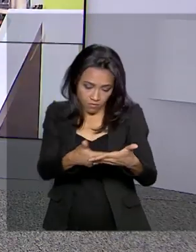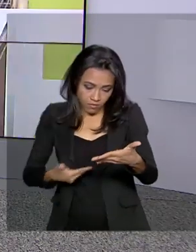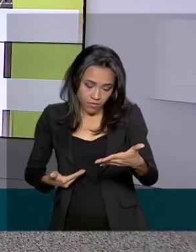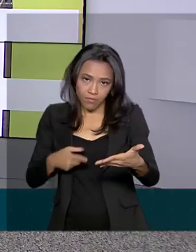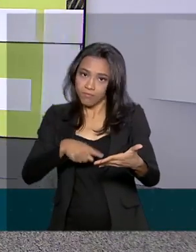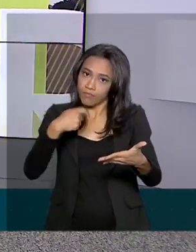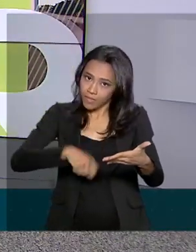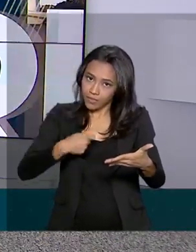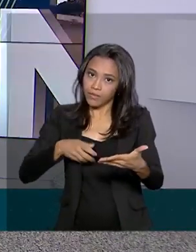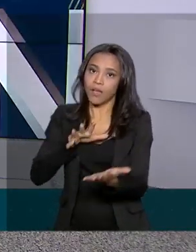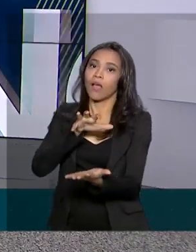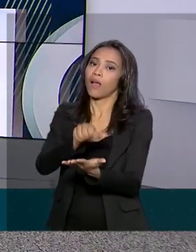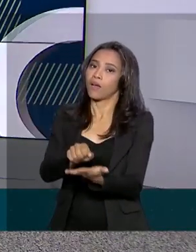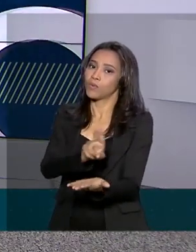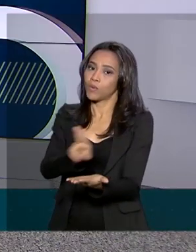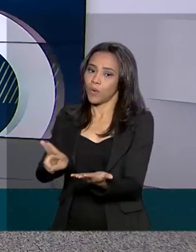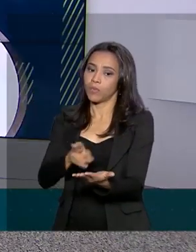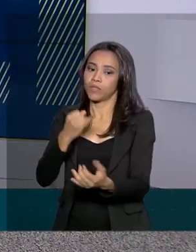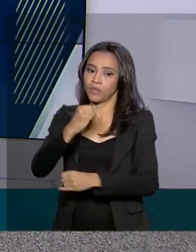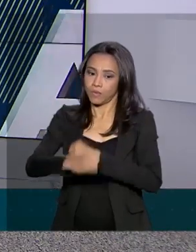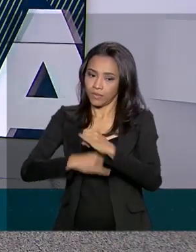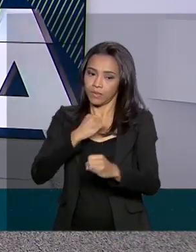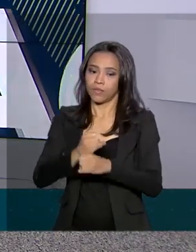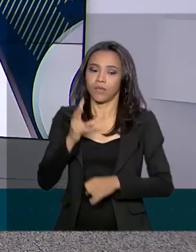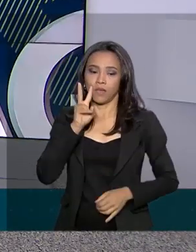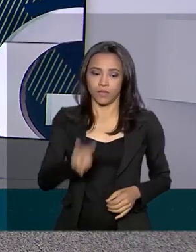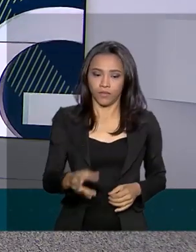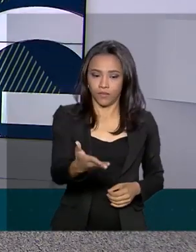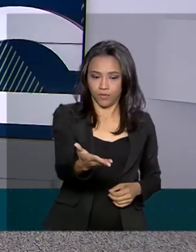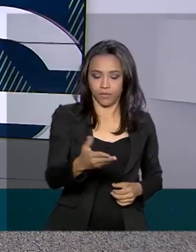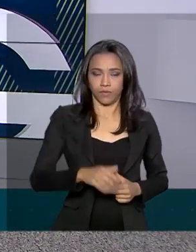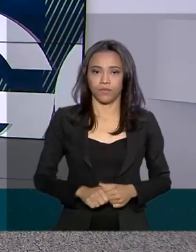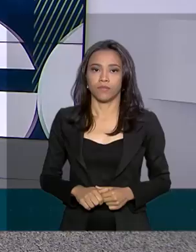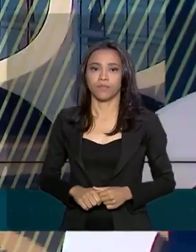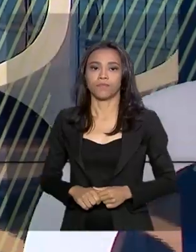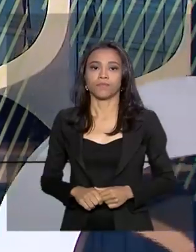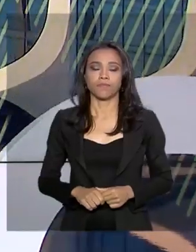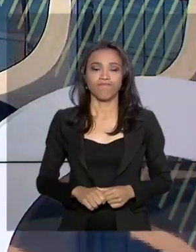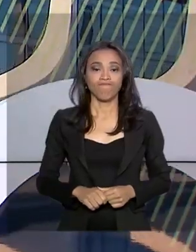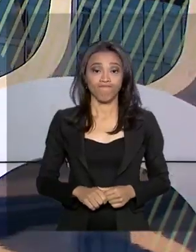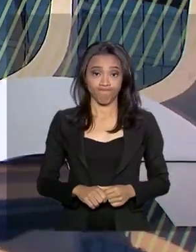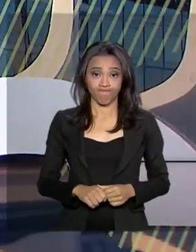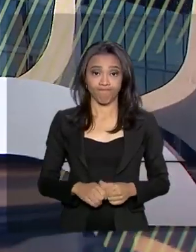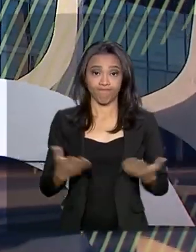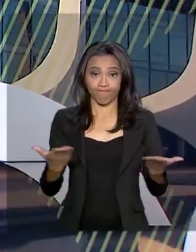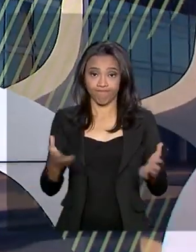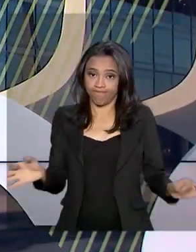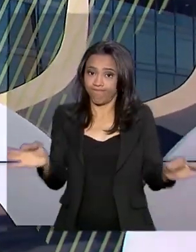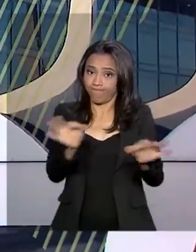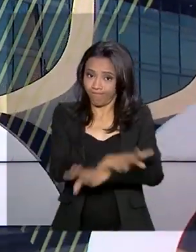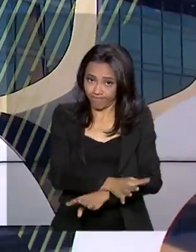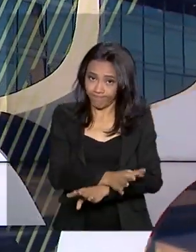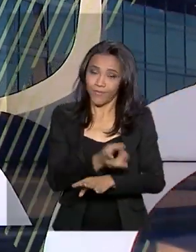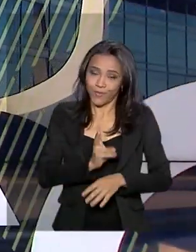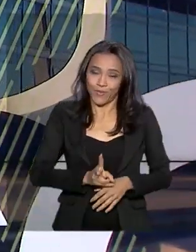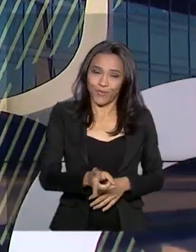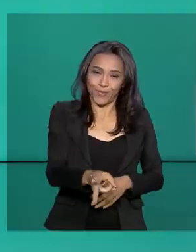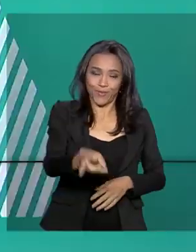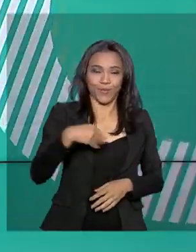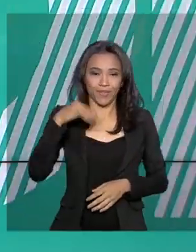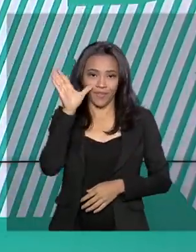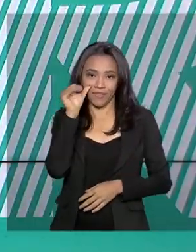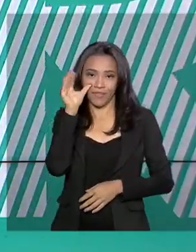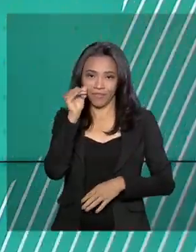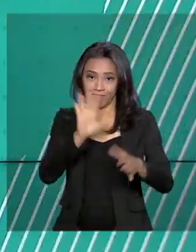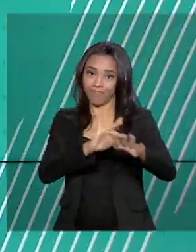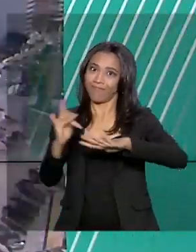necessário fazer o cadastro no site cultura.gov.br. O governo agora fica por aqui. Continue nos acompanhando